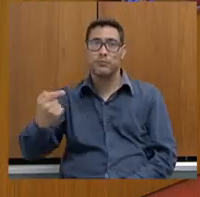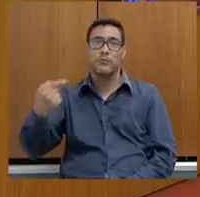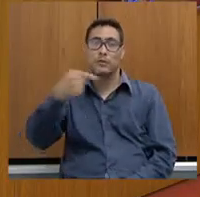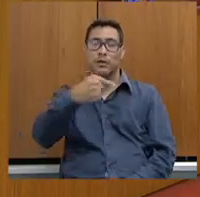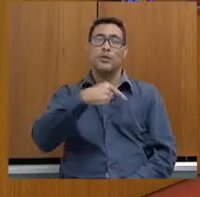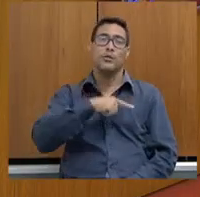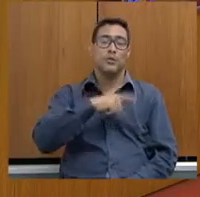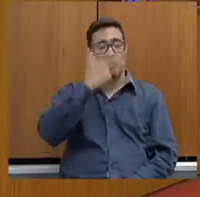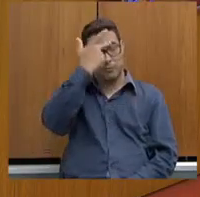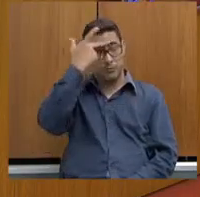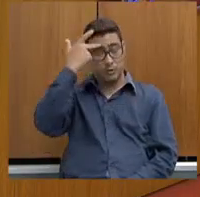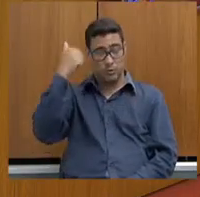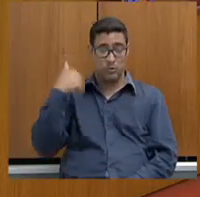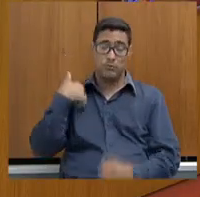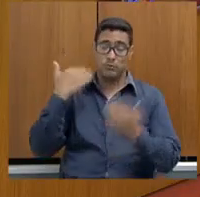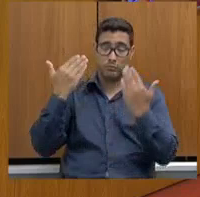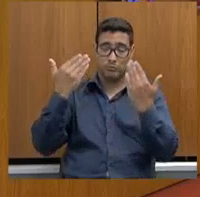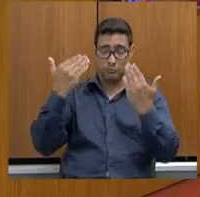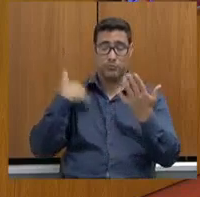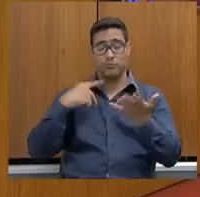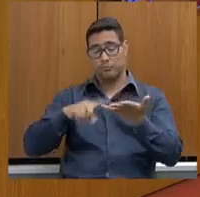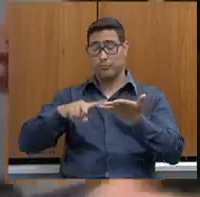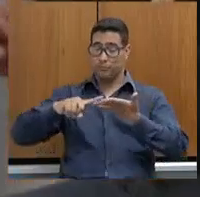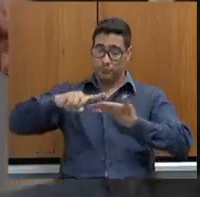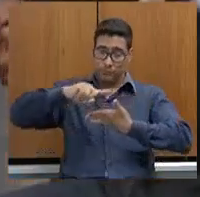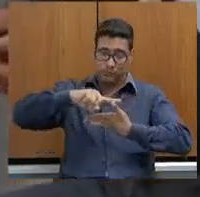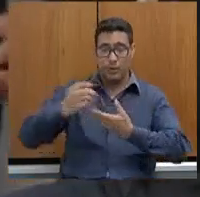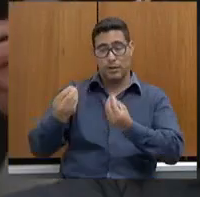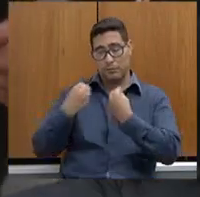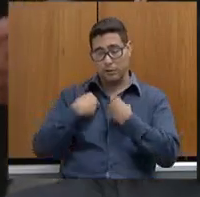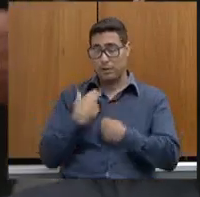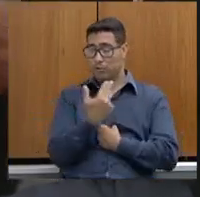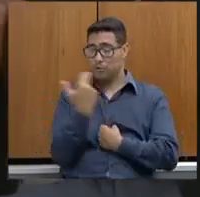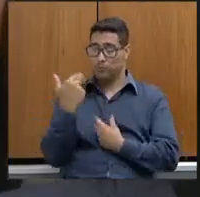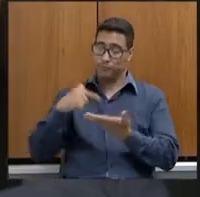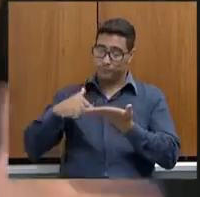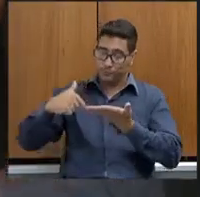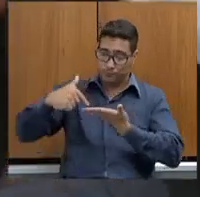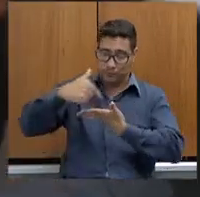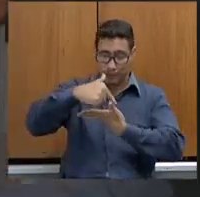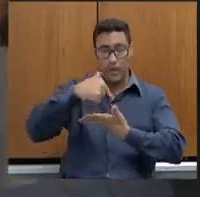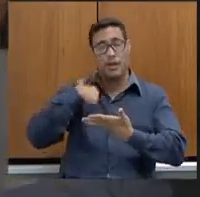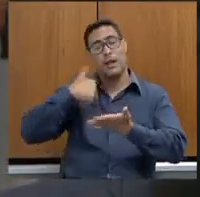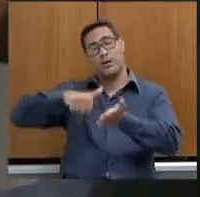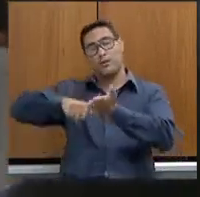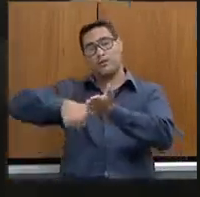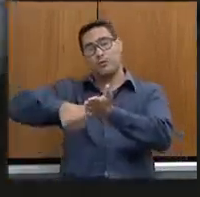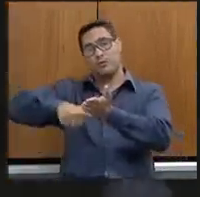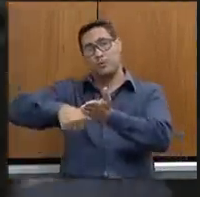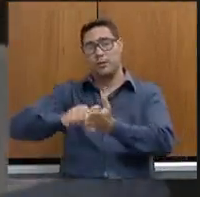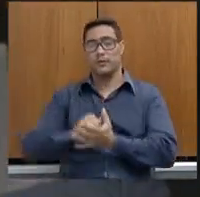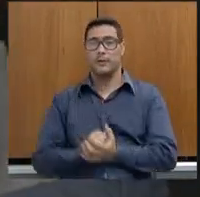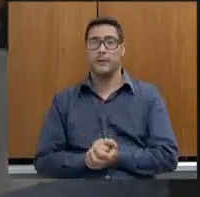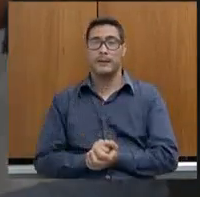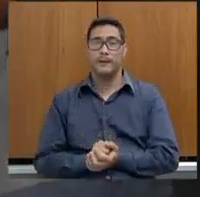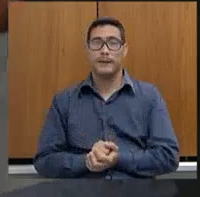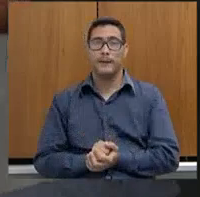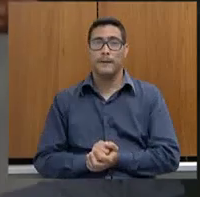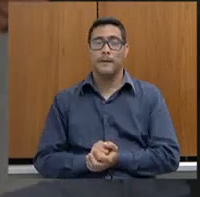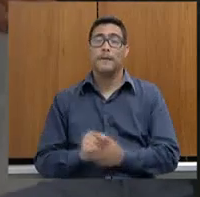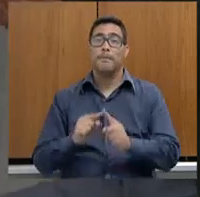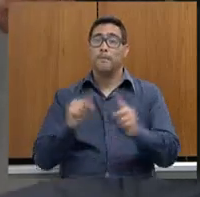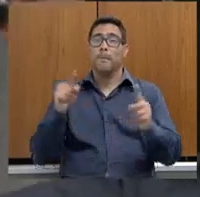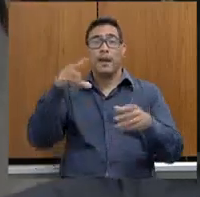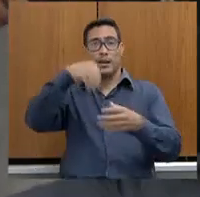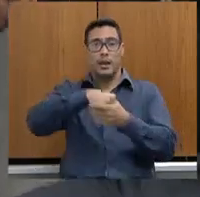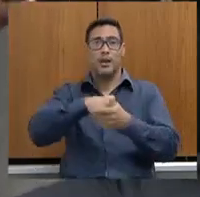um indivíduo suspeito, assim, assim, assim. Ele está me dando o nome e tal, assim, assim, assim. Ou ele está com um documento. Aí o secretário está lá dentro